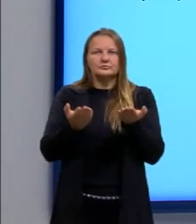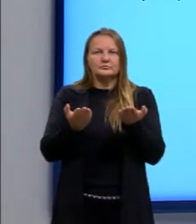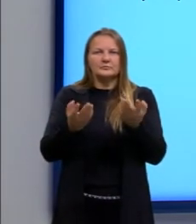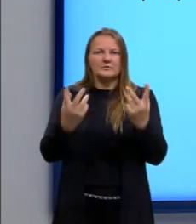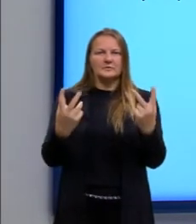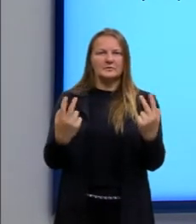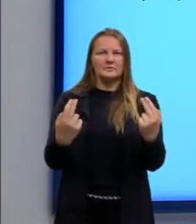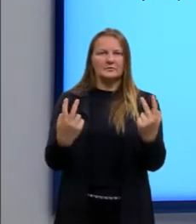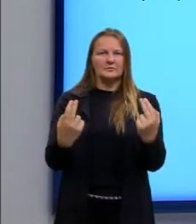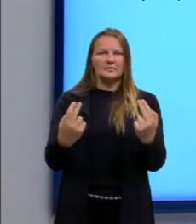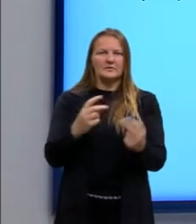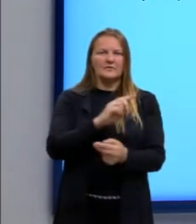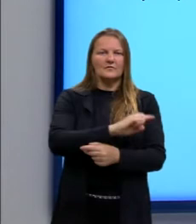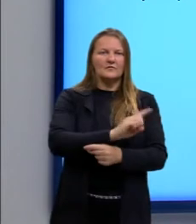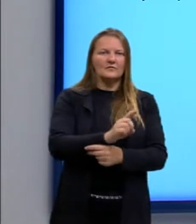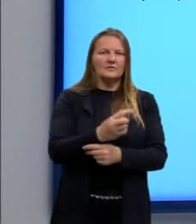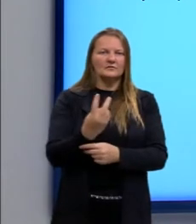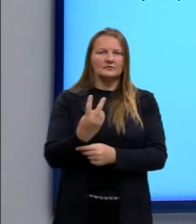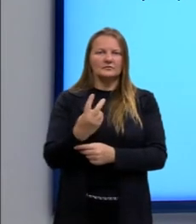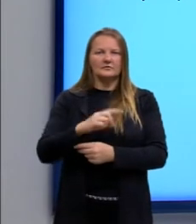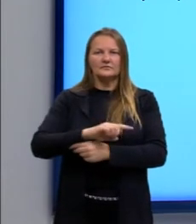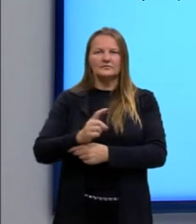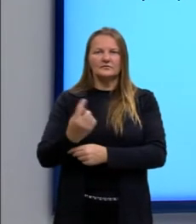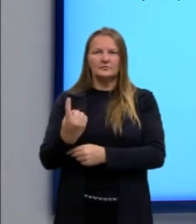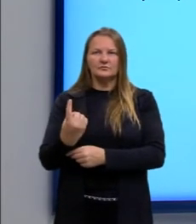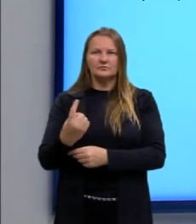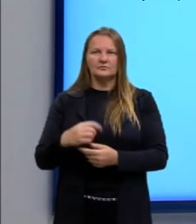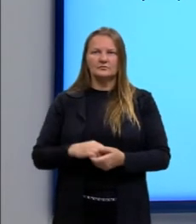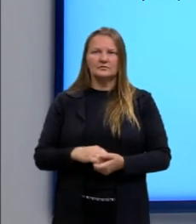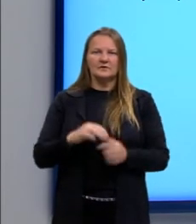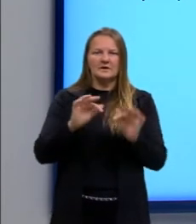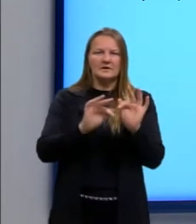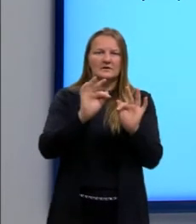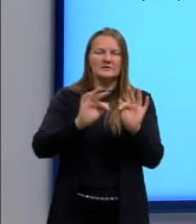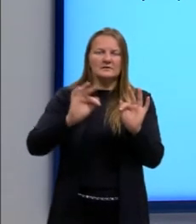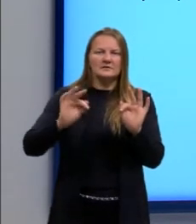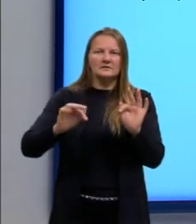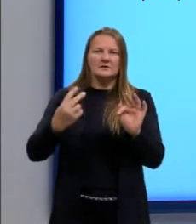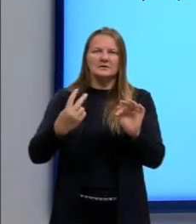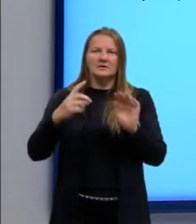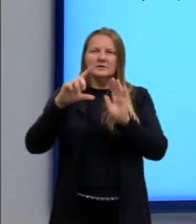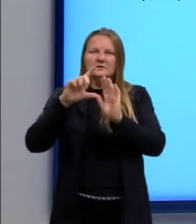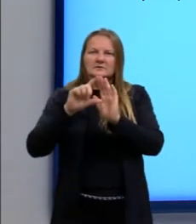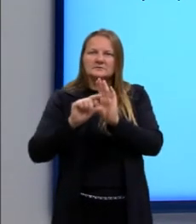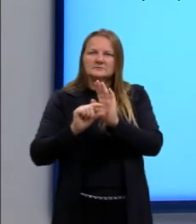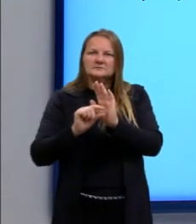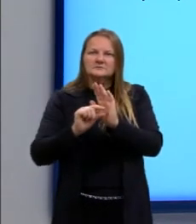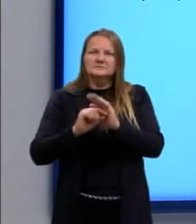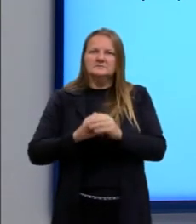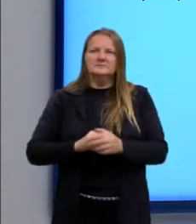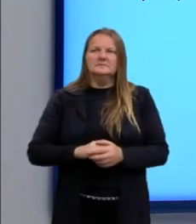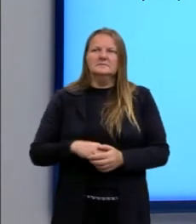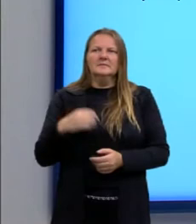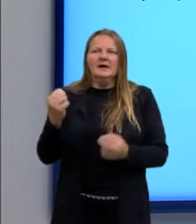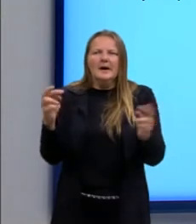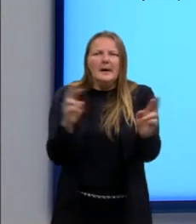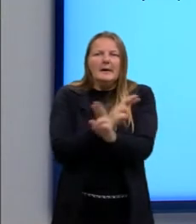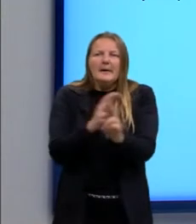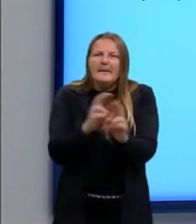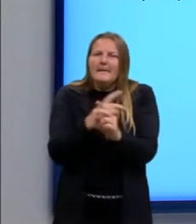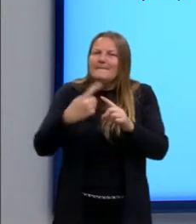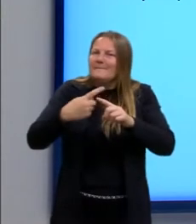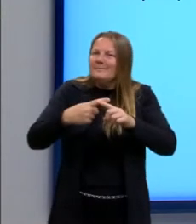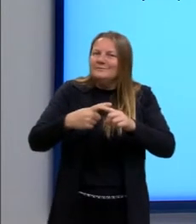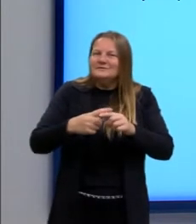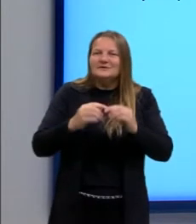valor fixo de V2, que é igual ao de V1. Então, o F2, ele vai ser menor. Isso aqui, gente, está relacionado também com a